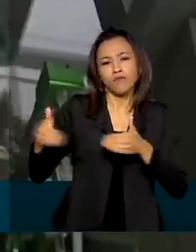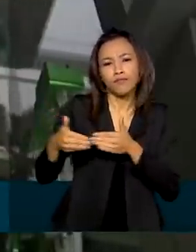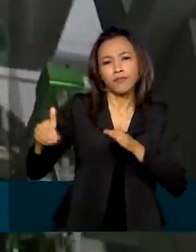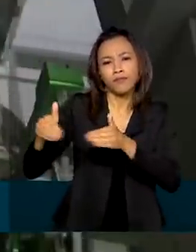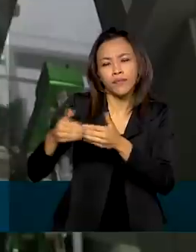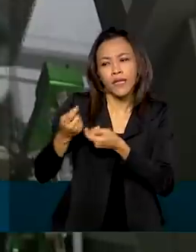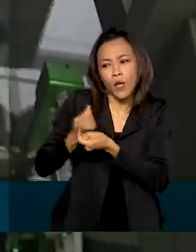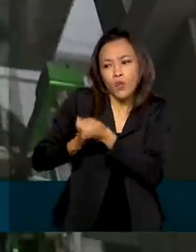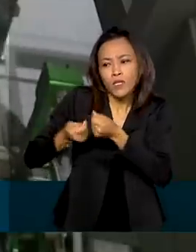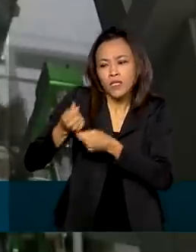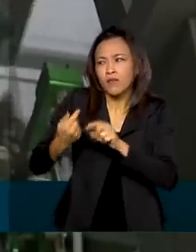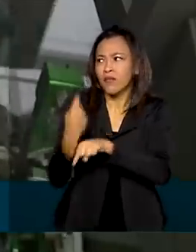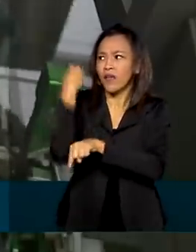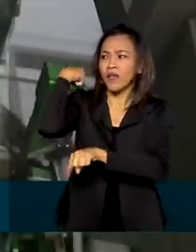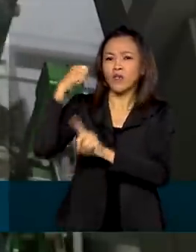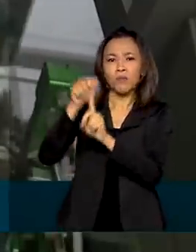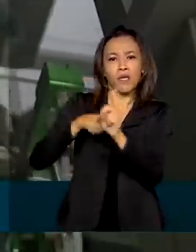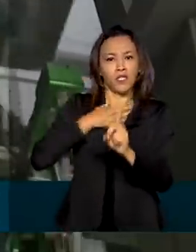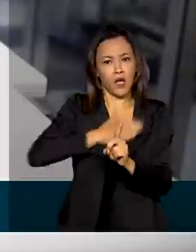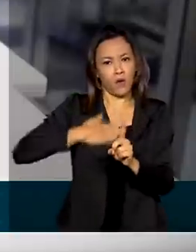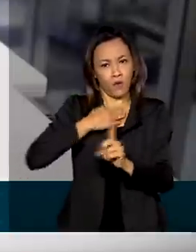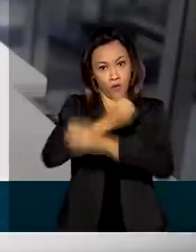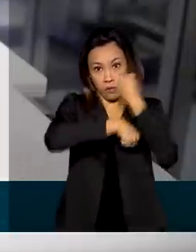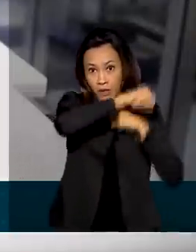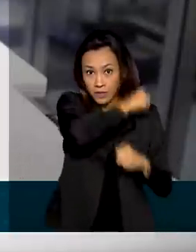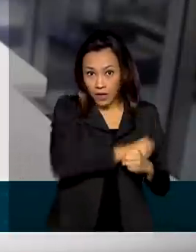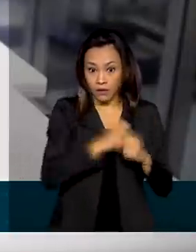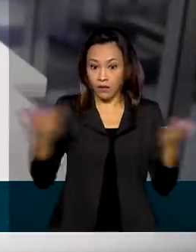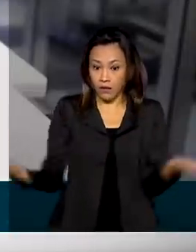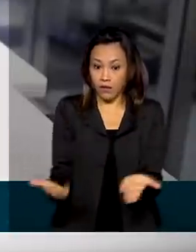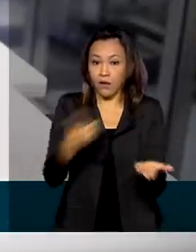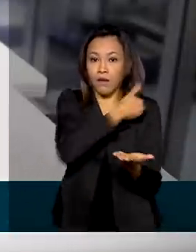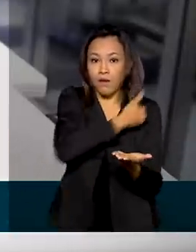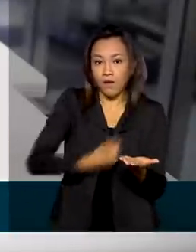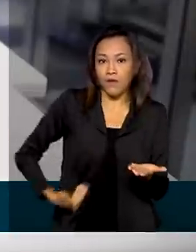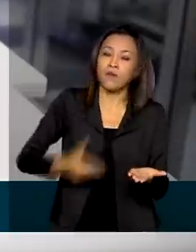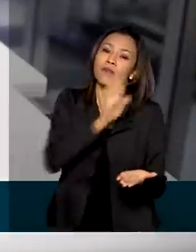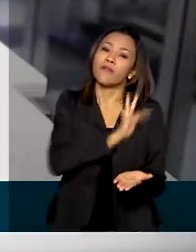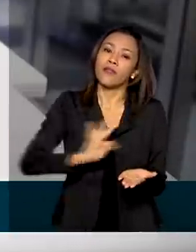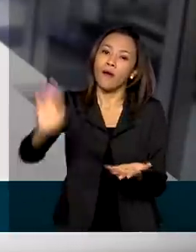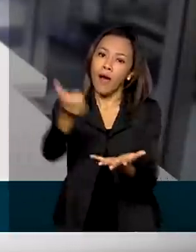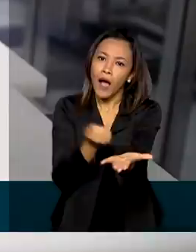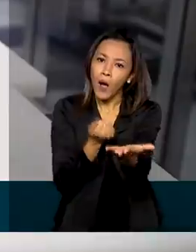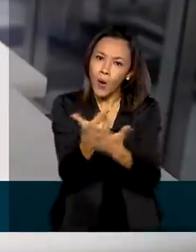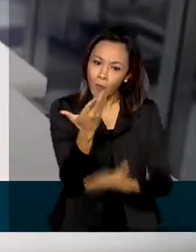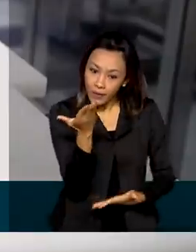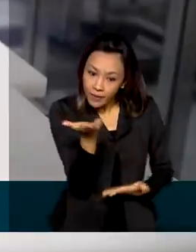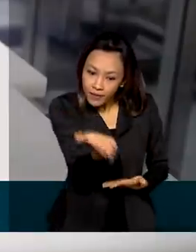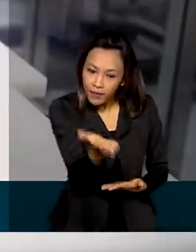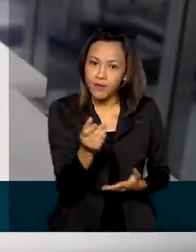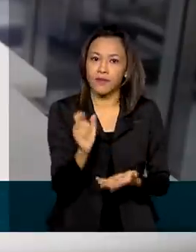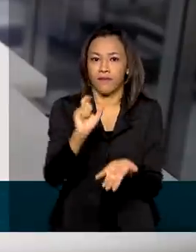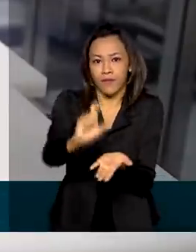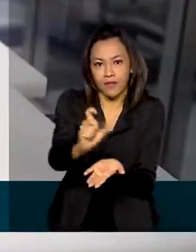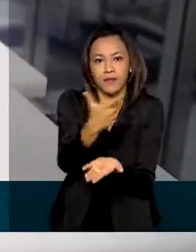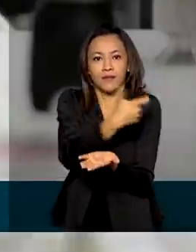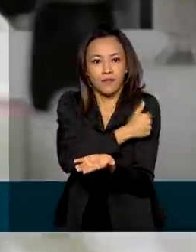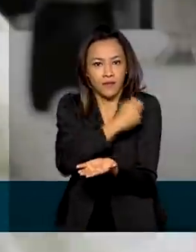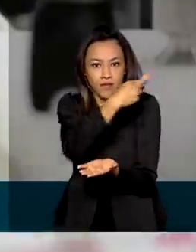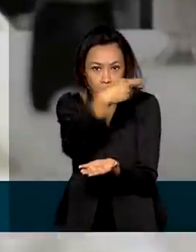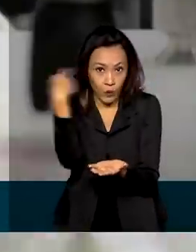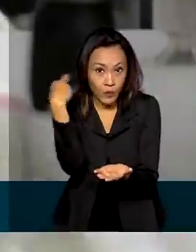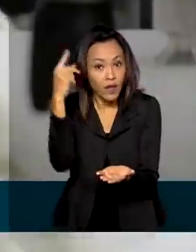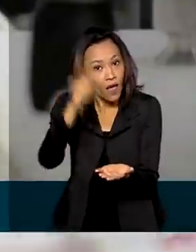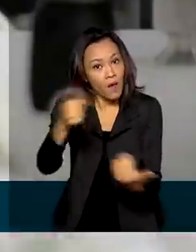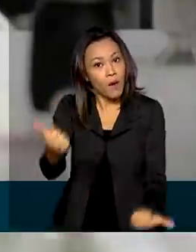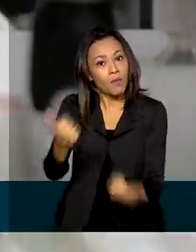desde agosto do ano passado e agora, segundo o governo federal, a compra da vacina russa representa um reforço no combate à